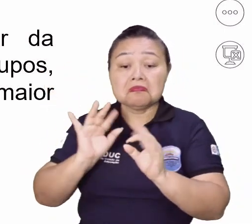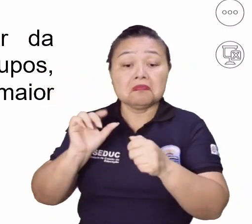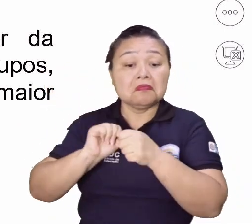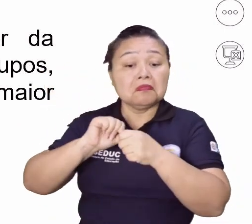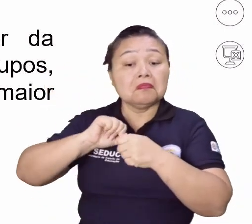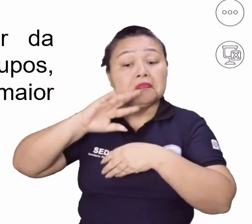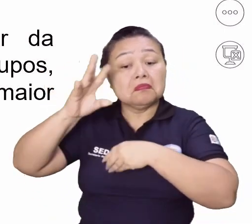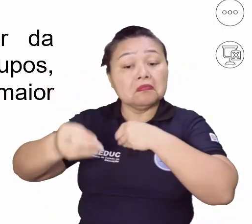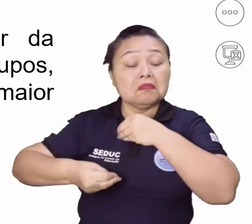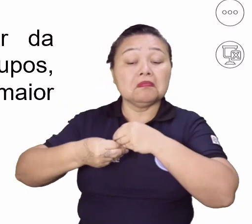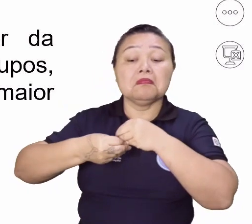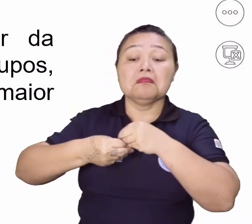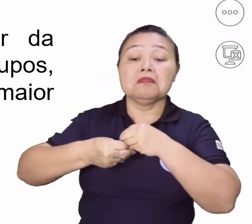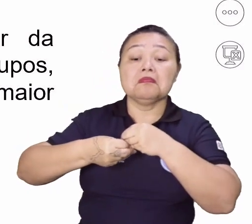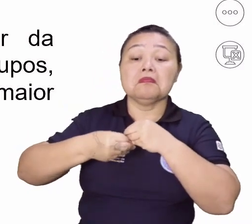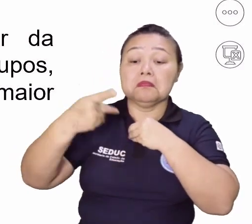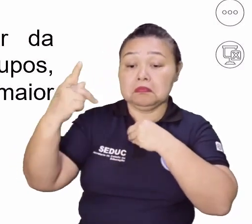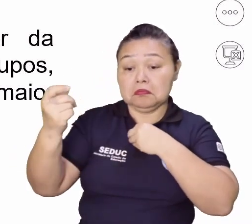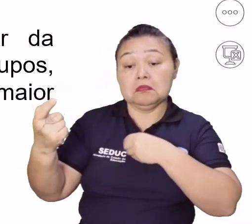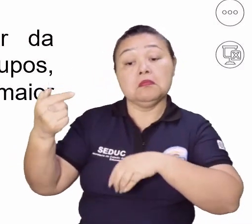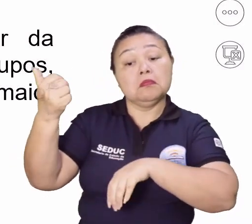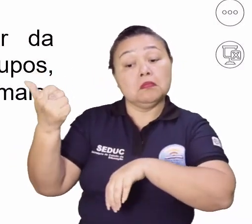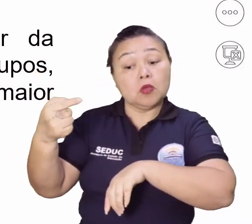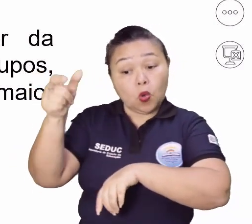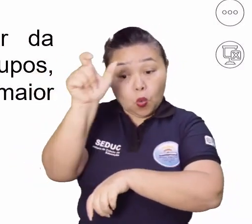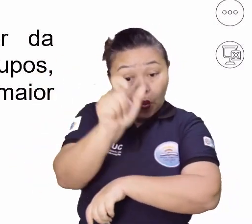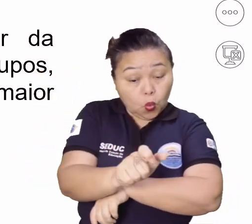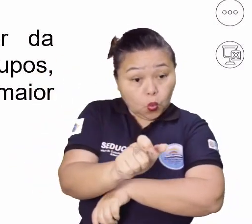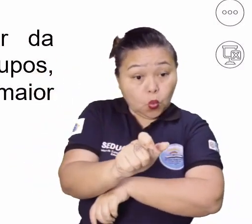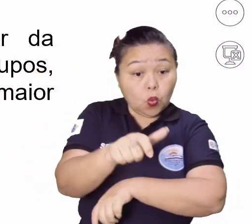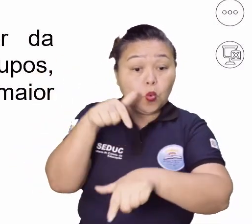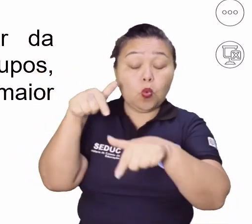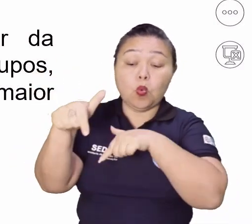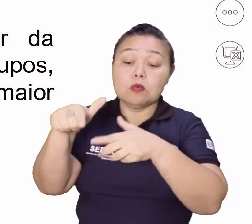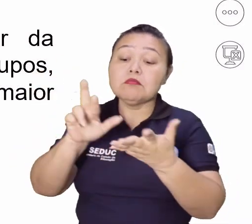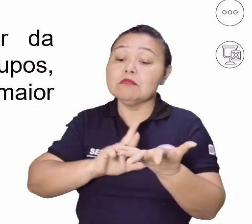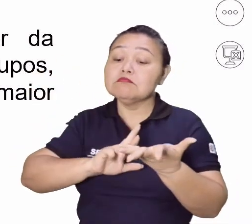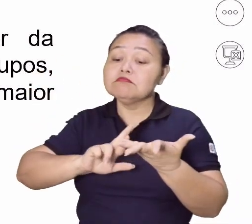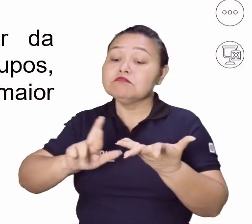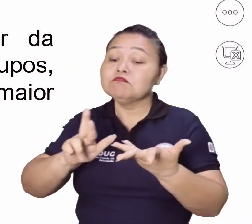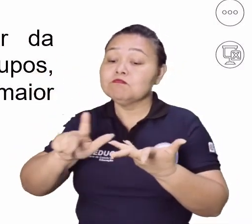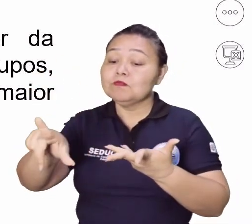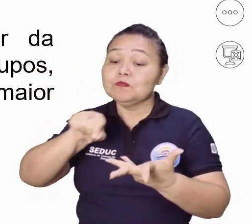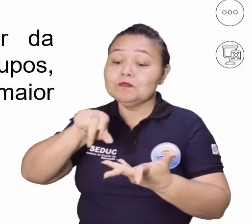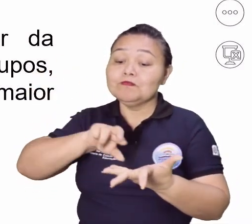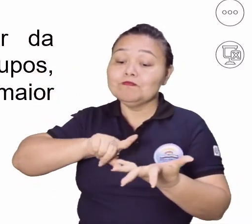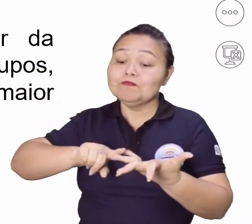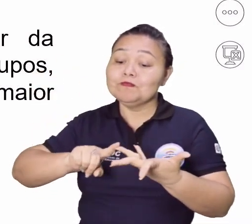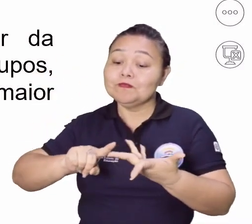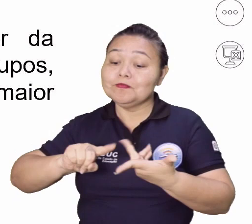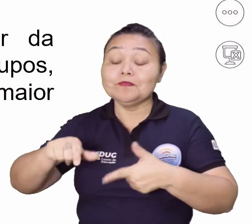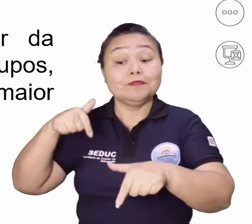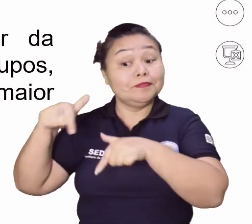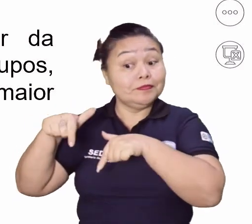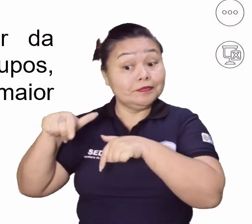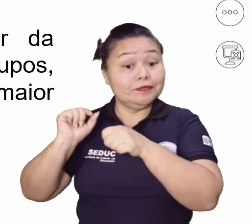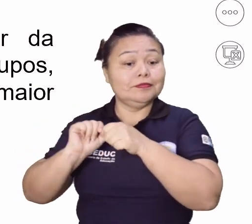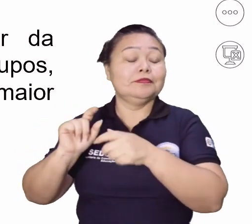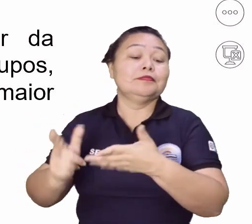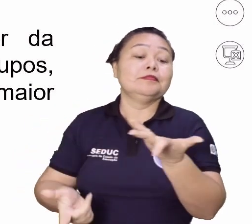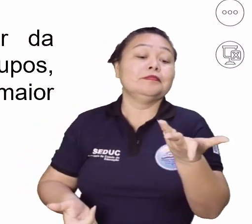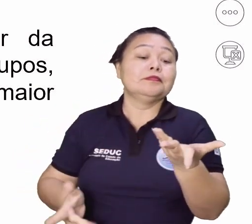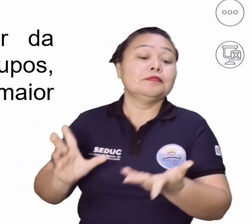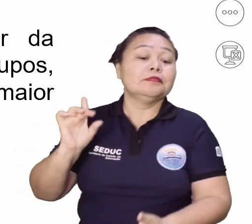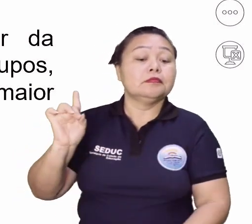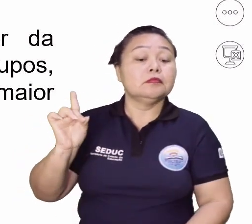restituindo-se em seu lugar um trabalhador polivalente. Vamos para a letra D.